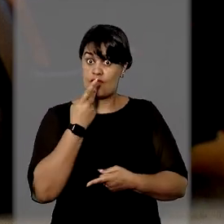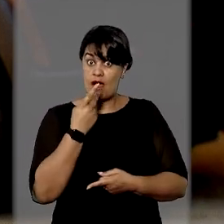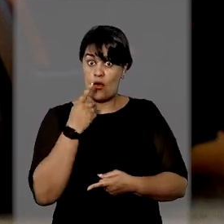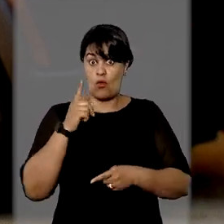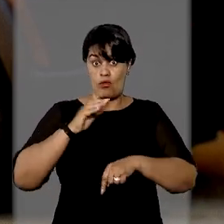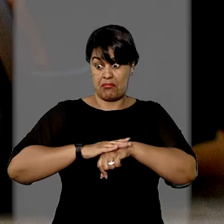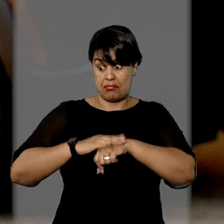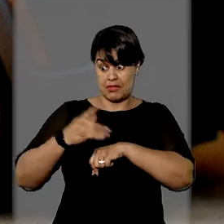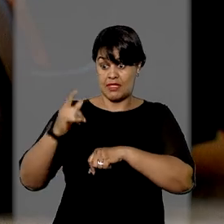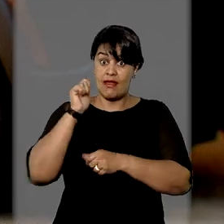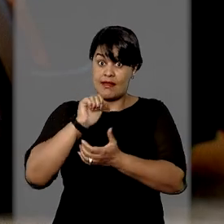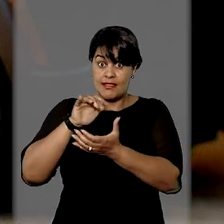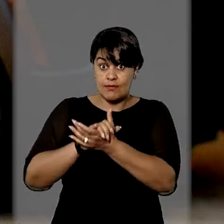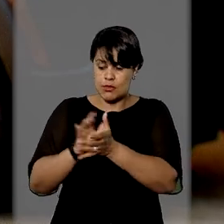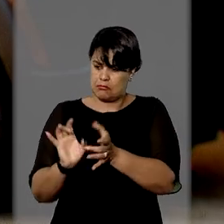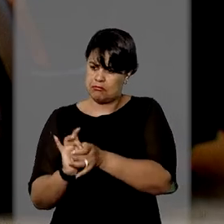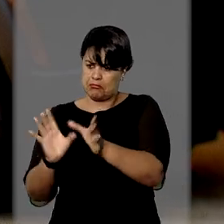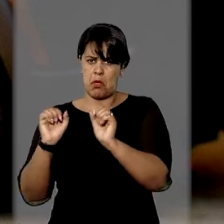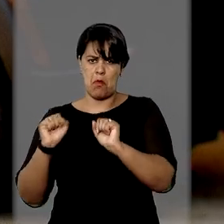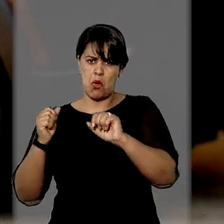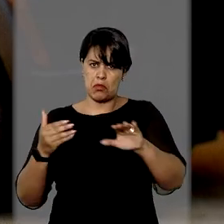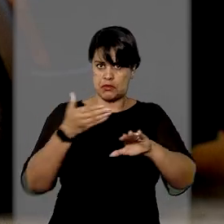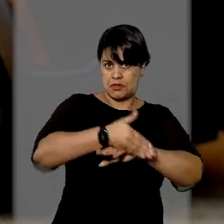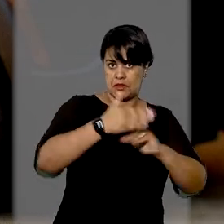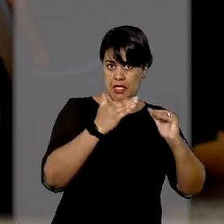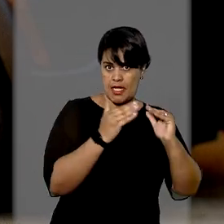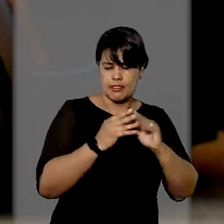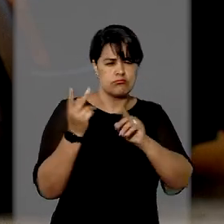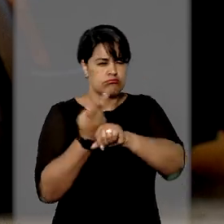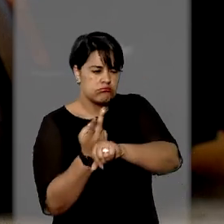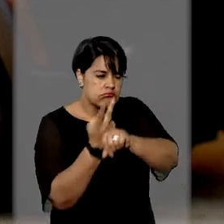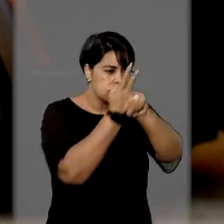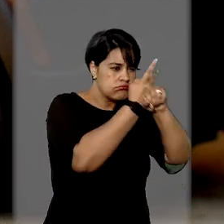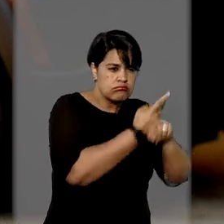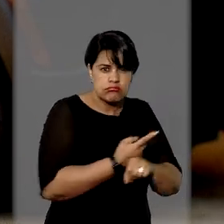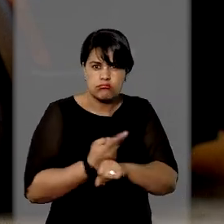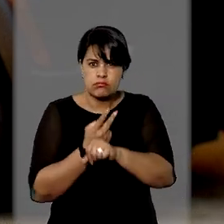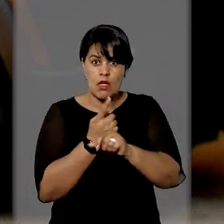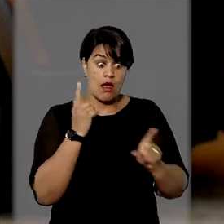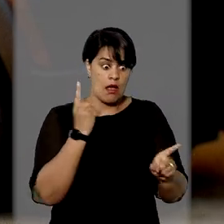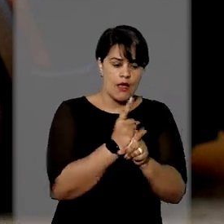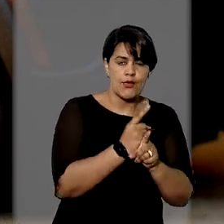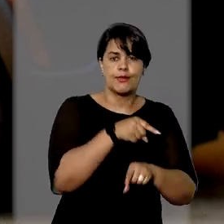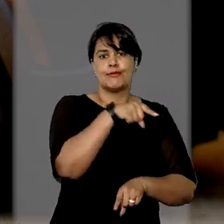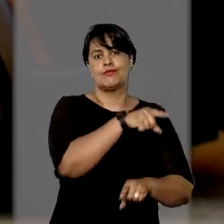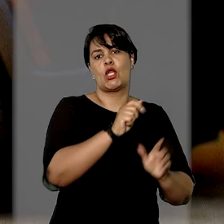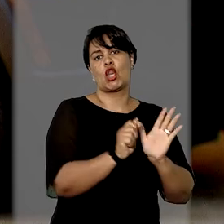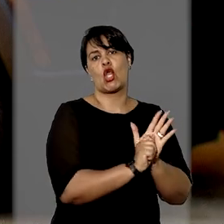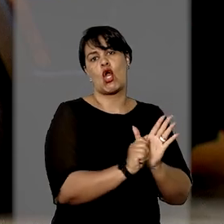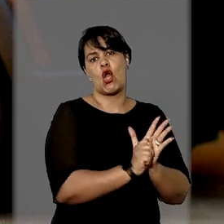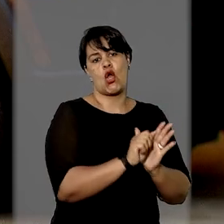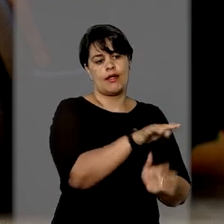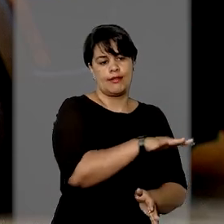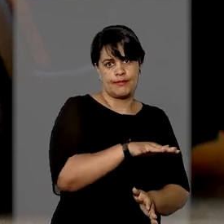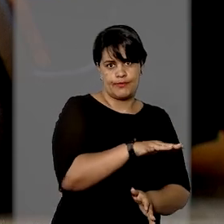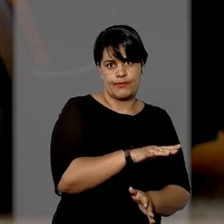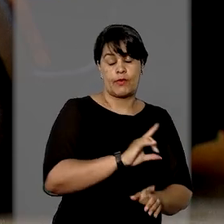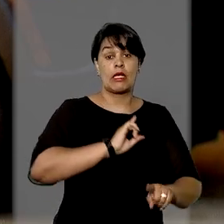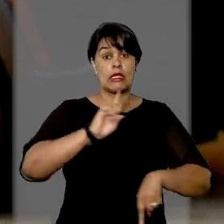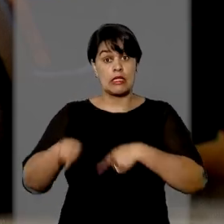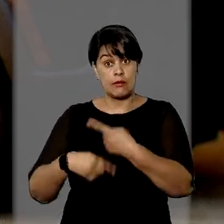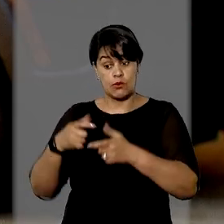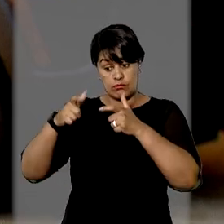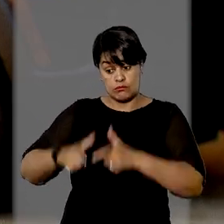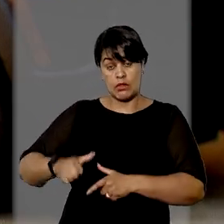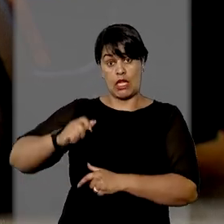justificativa de que a esposa do réu teria autorizado o ingresso, revistaram a casa onde teriam encontrado drogas. Na